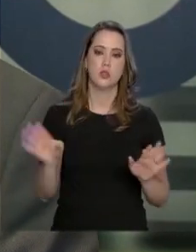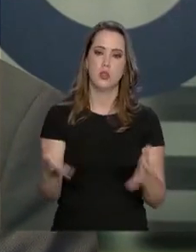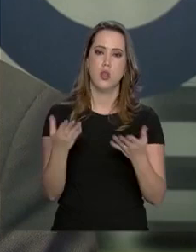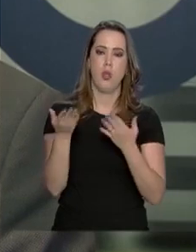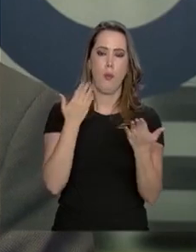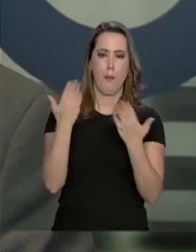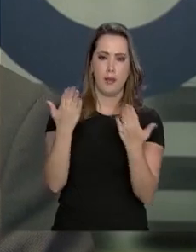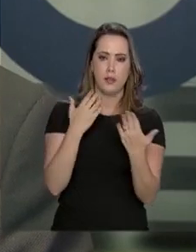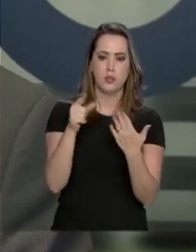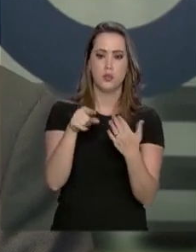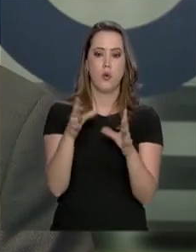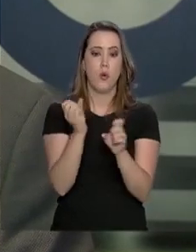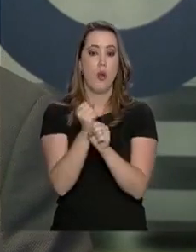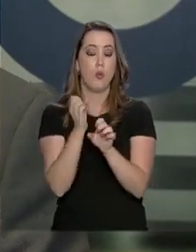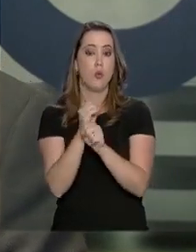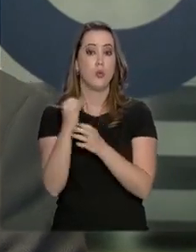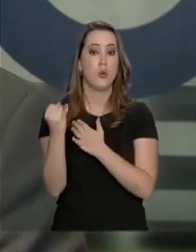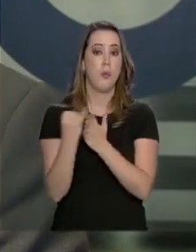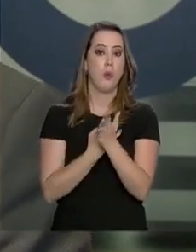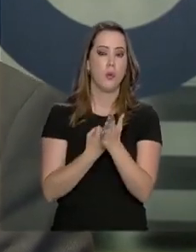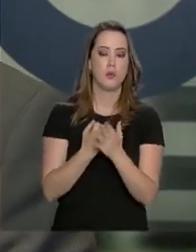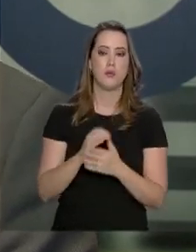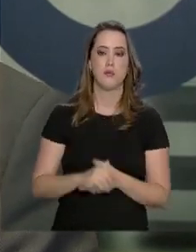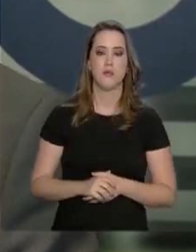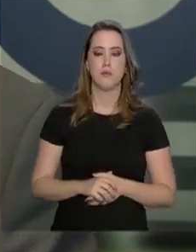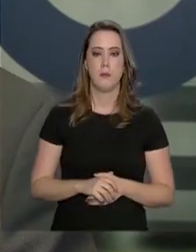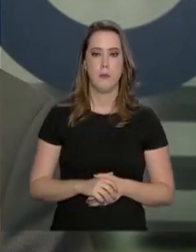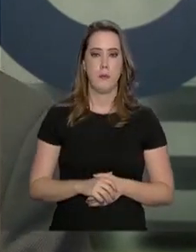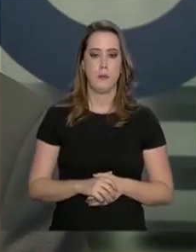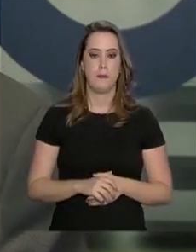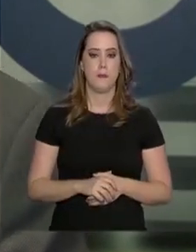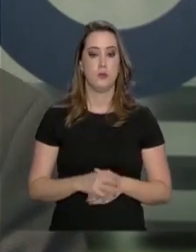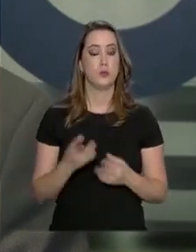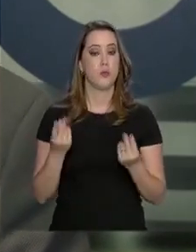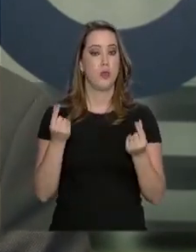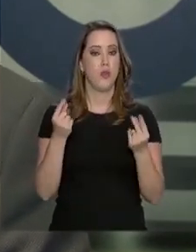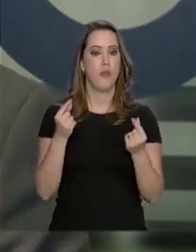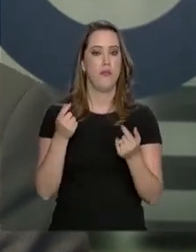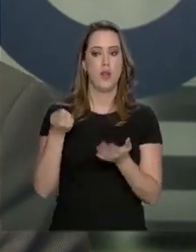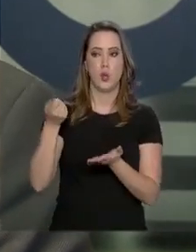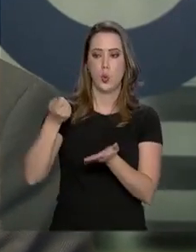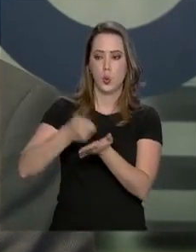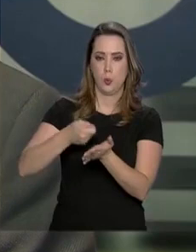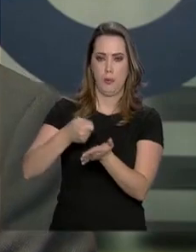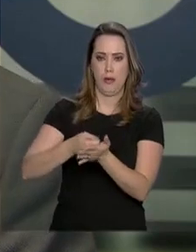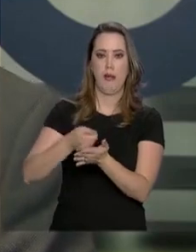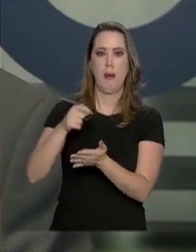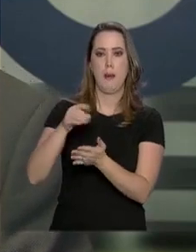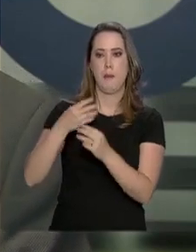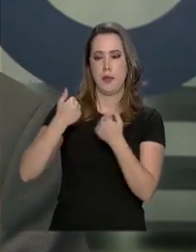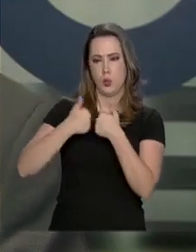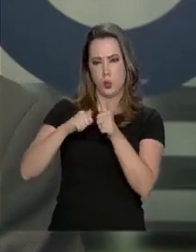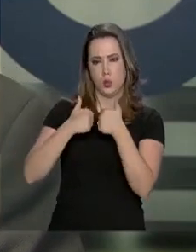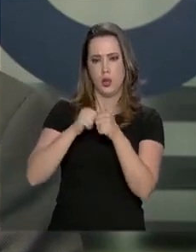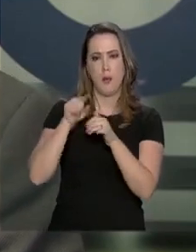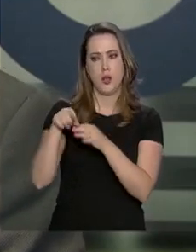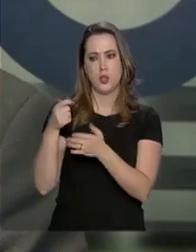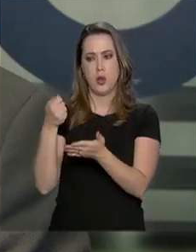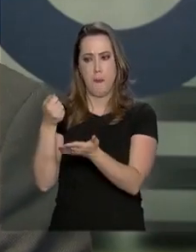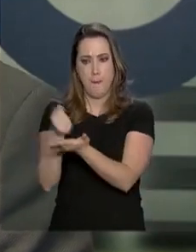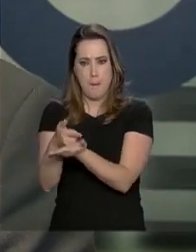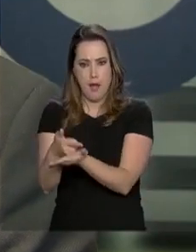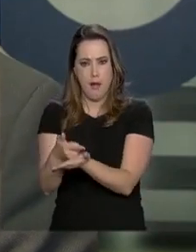simulador, inclusive, do cálculo do imposto. O valor do despacho postal já é cobrado na origem,